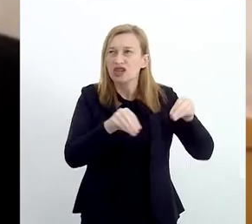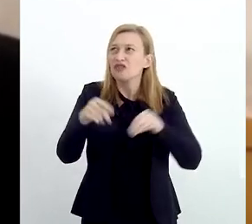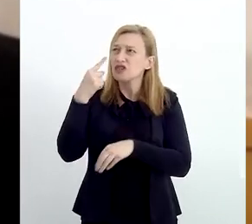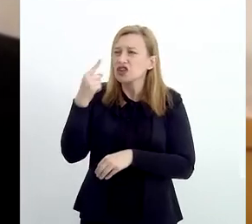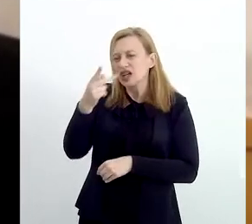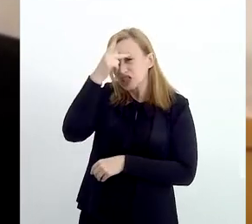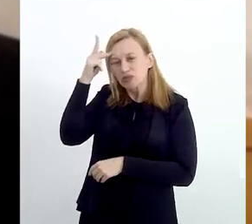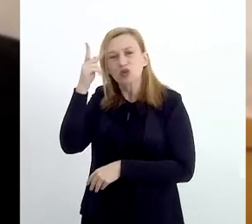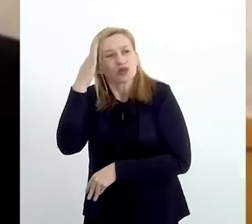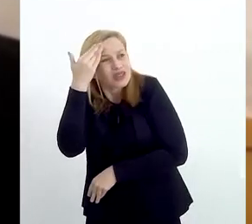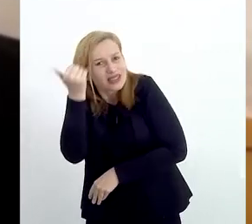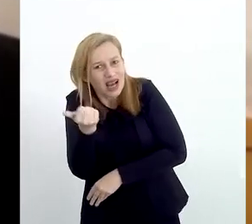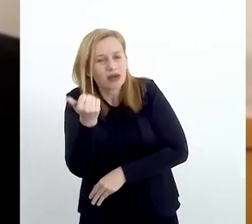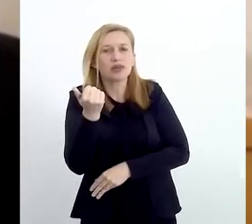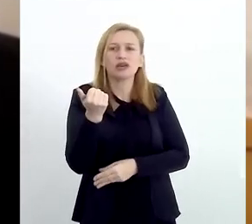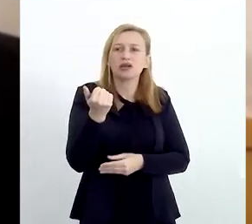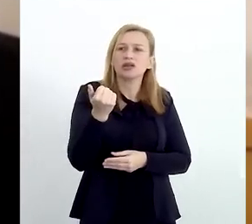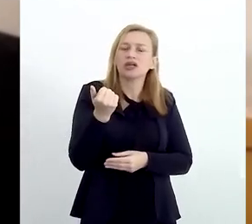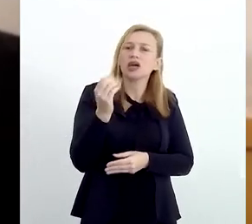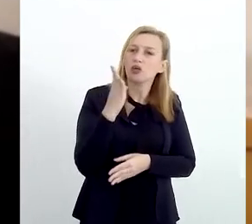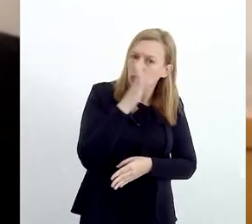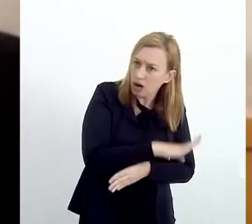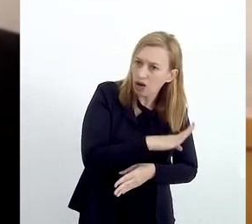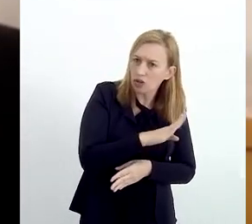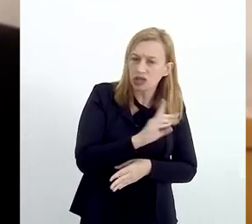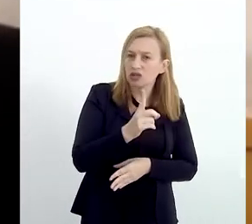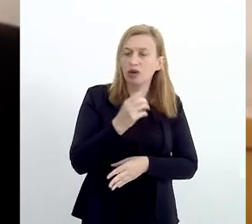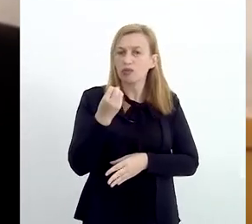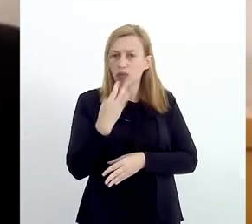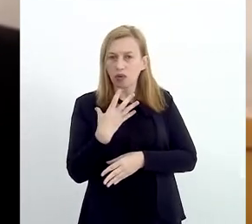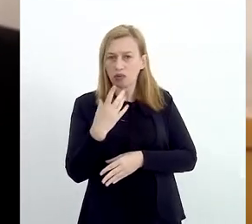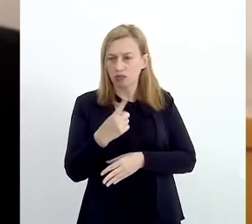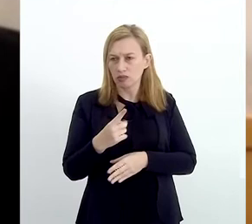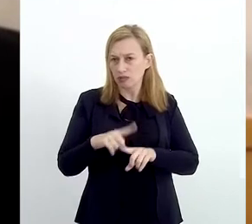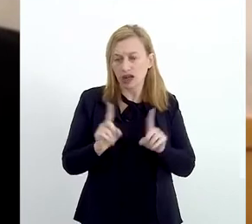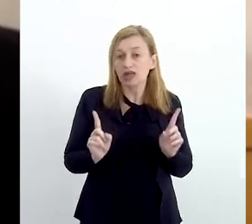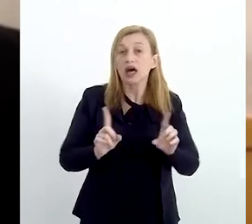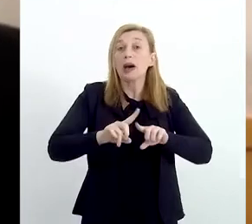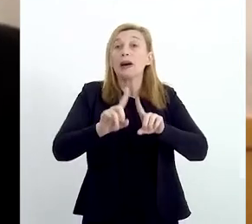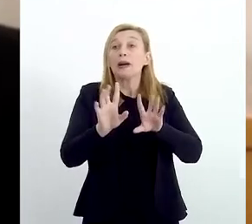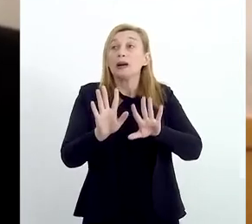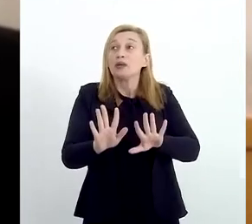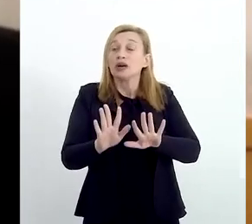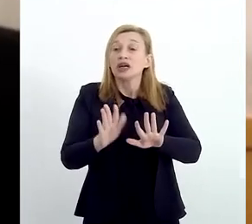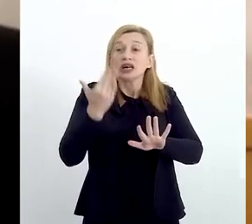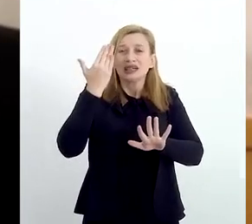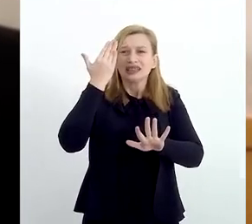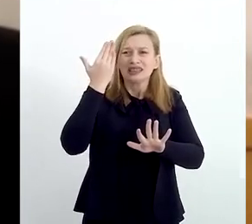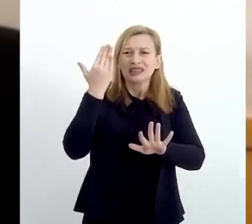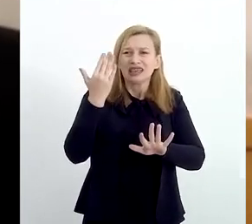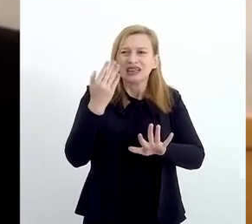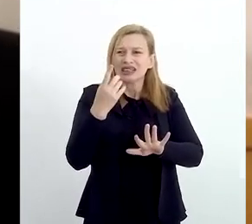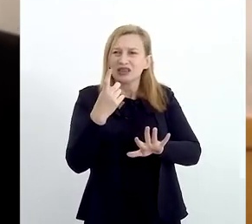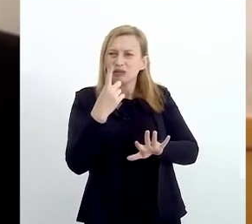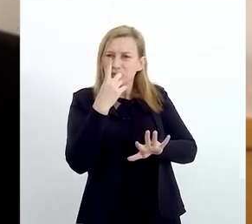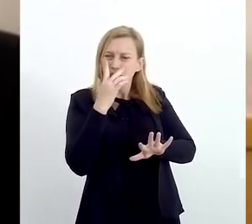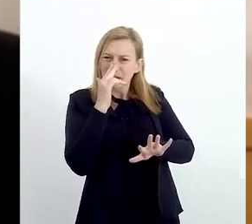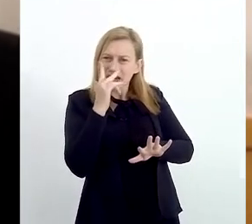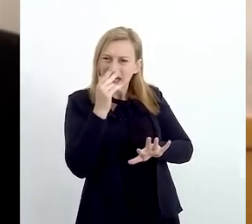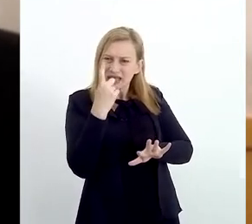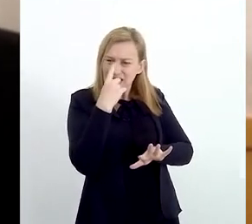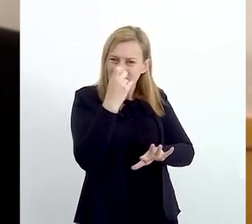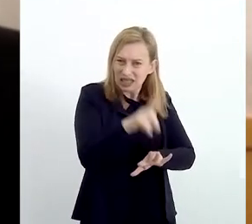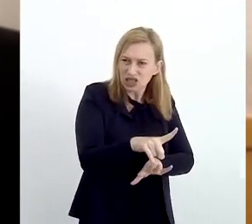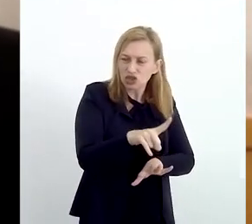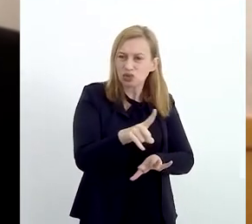veja que as pessoas sabem que é algo que não serve mais para elas, mas entende que não tem cara de lixo.